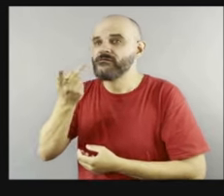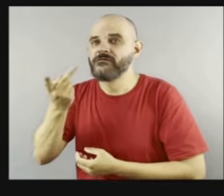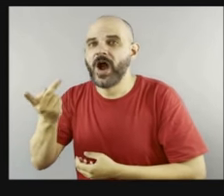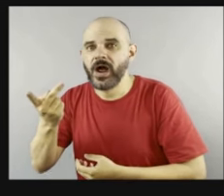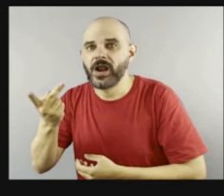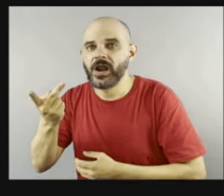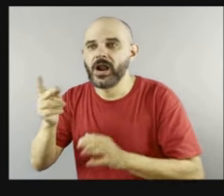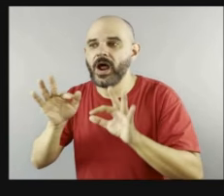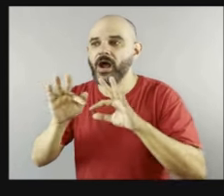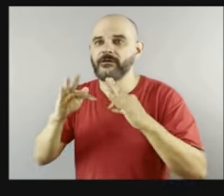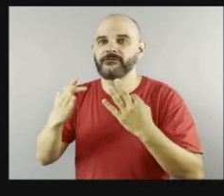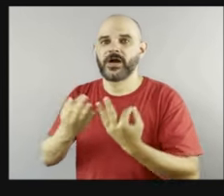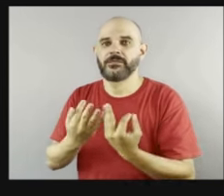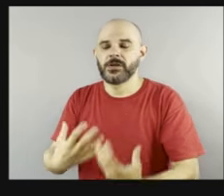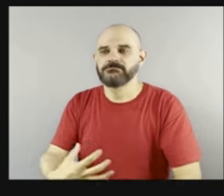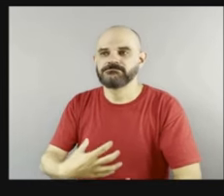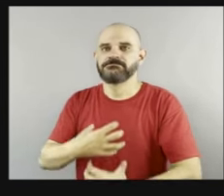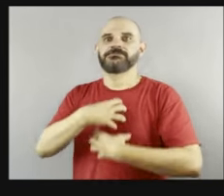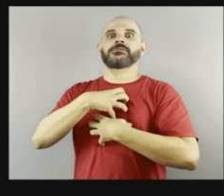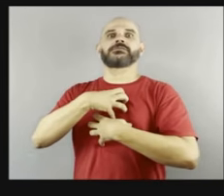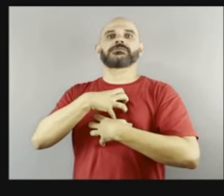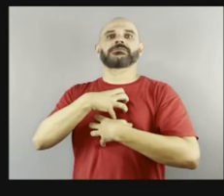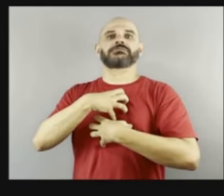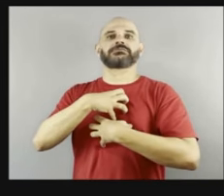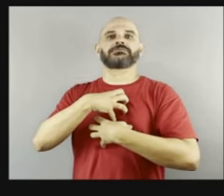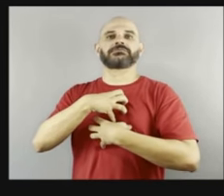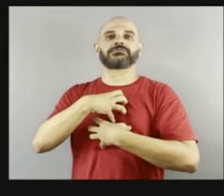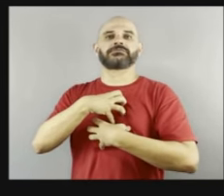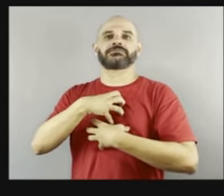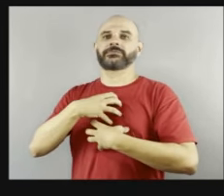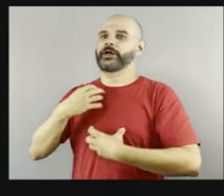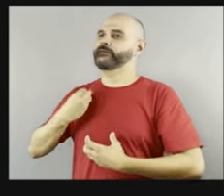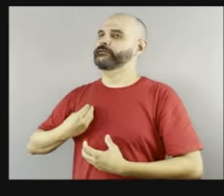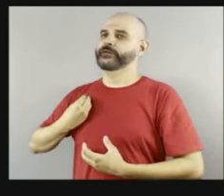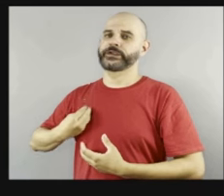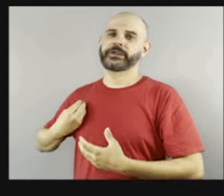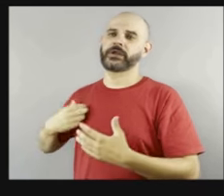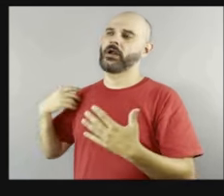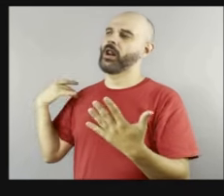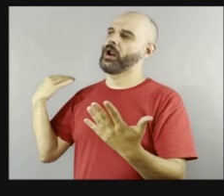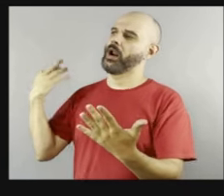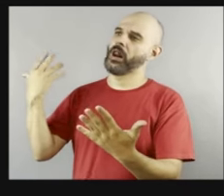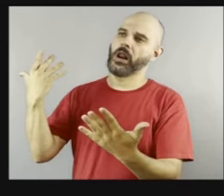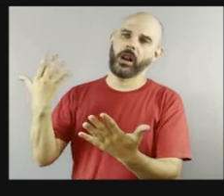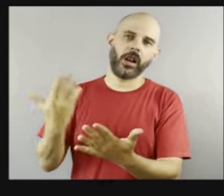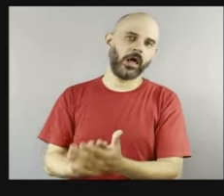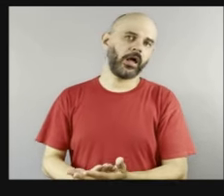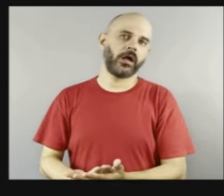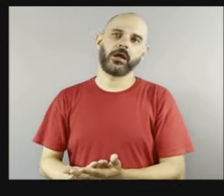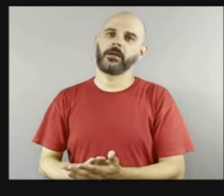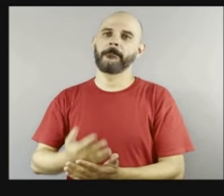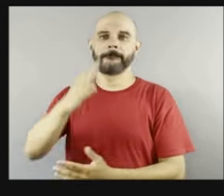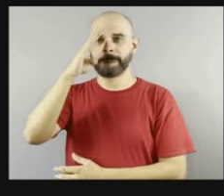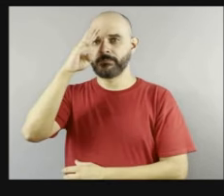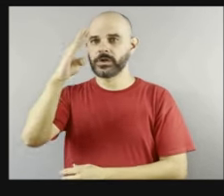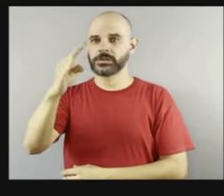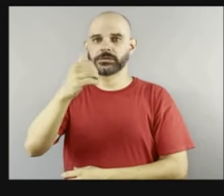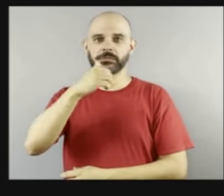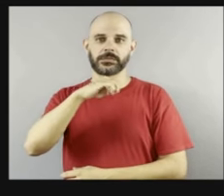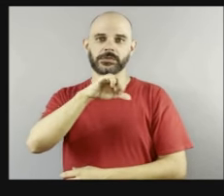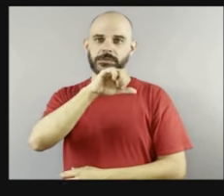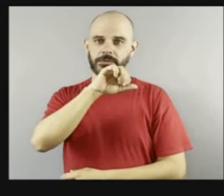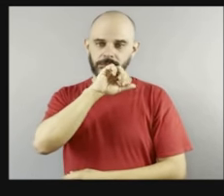envolvidas com esse nascimento. Que normalmente é a mãe, a mãe que está ali. Mas a mãe, no caso. E o pai.